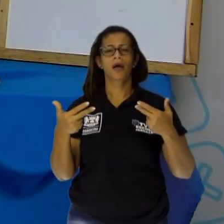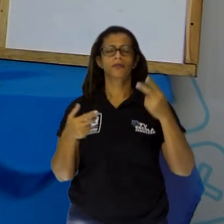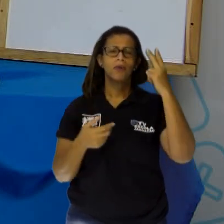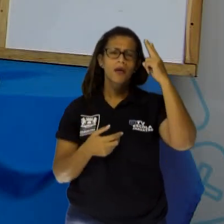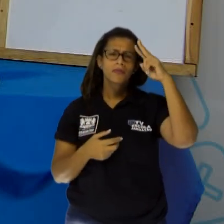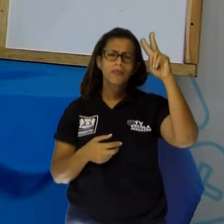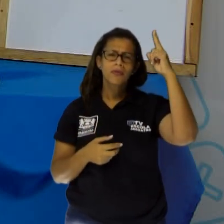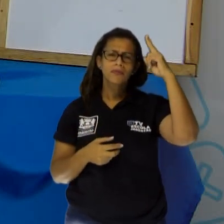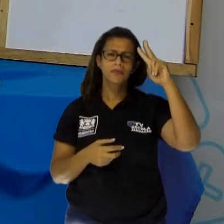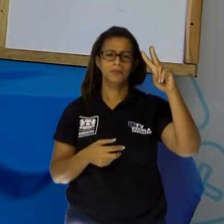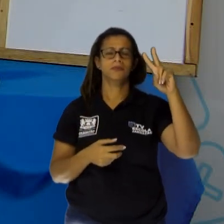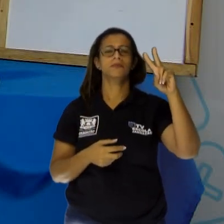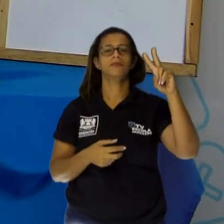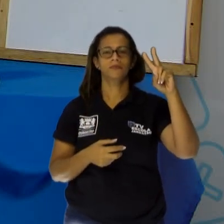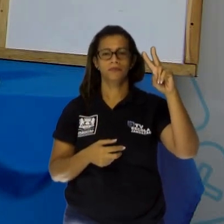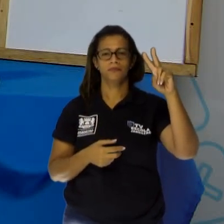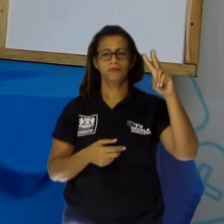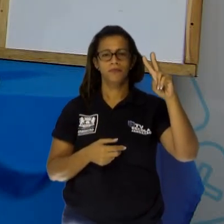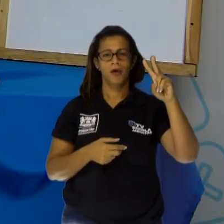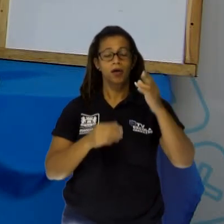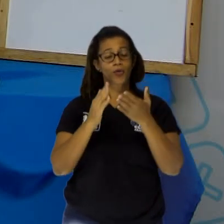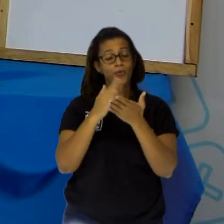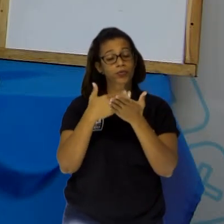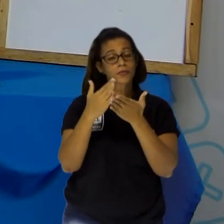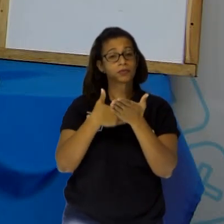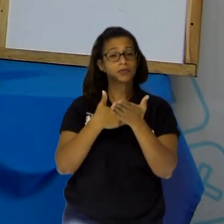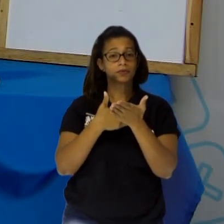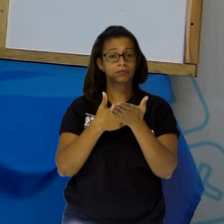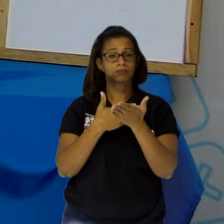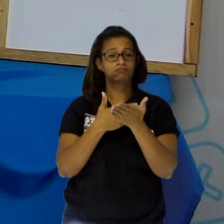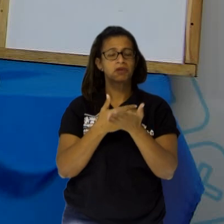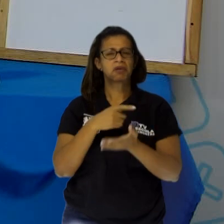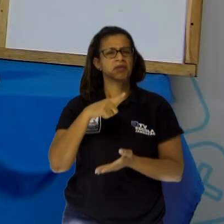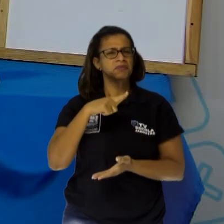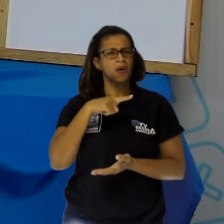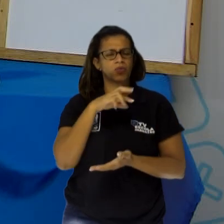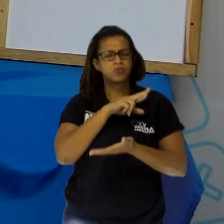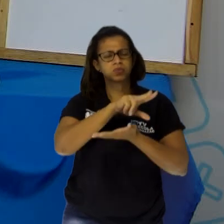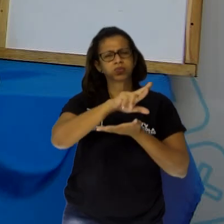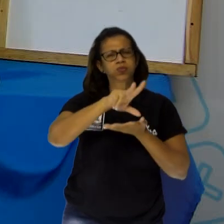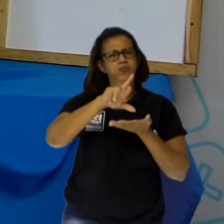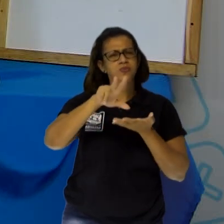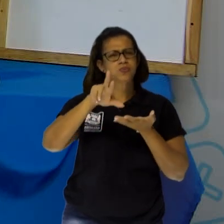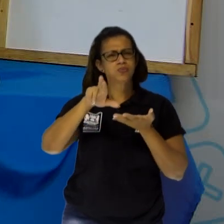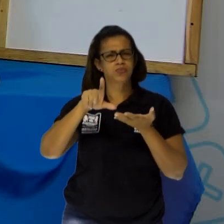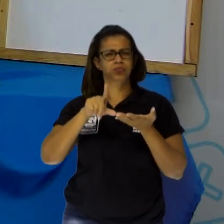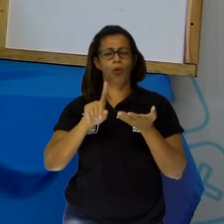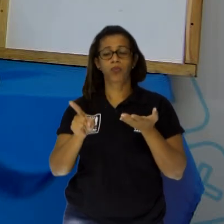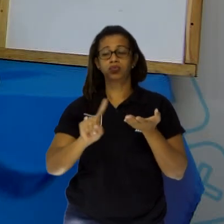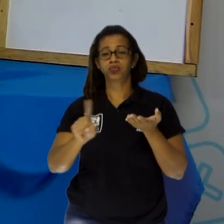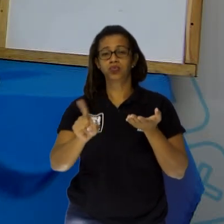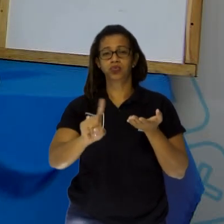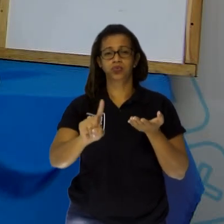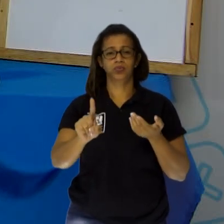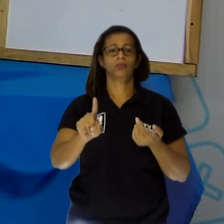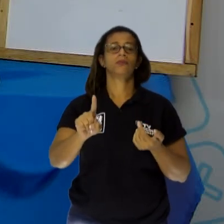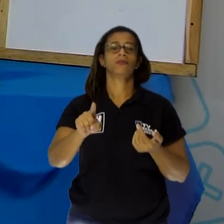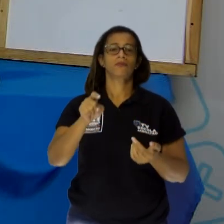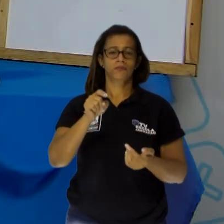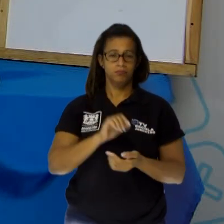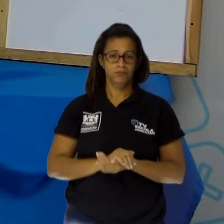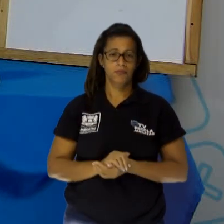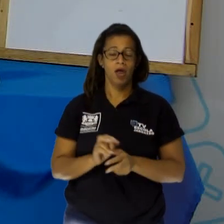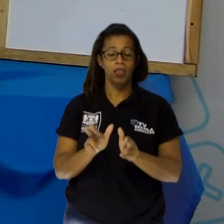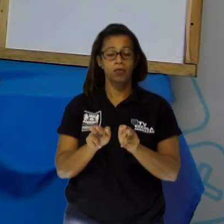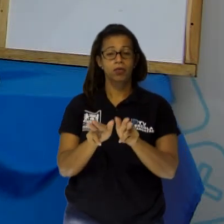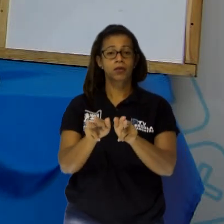recheado de muitos outros poemas. Tem a cobra cascavel, tem o caranguejo, tem o jacaré, tem muitos